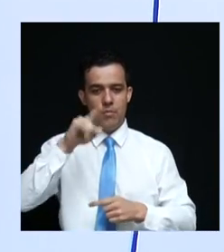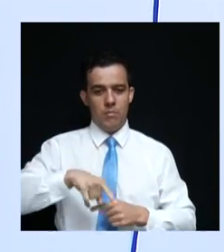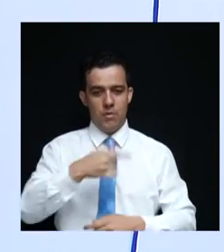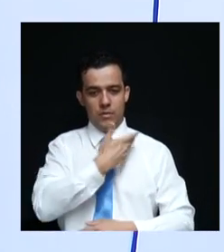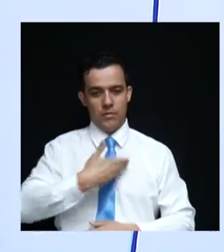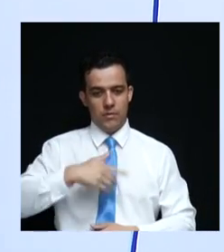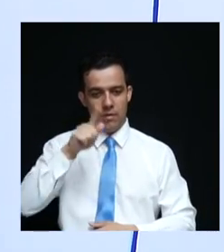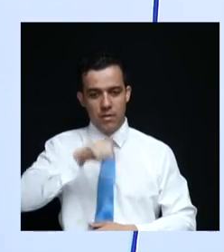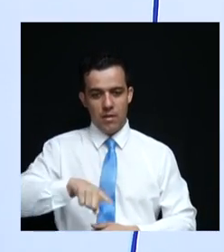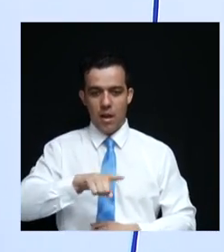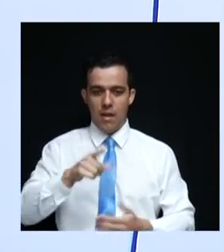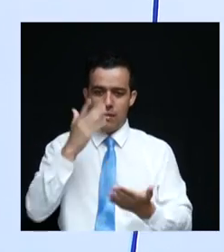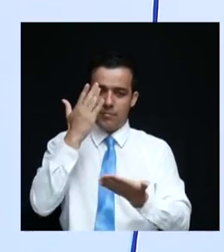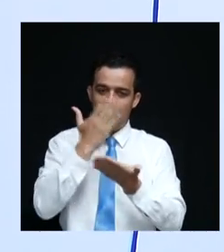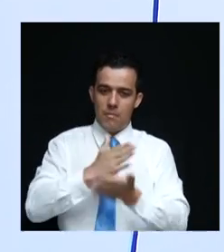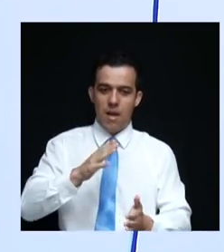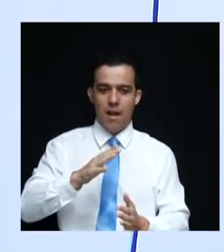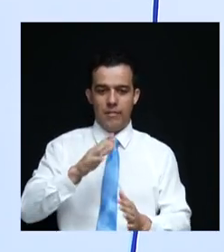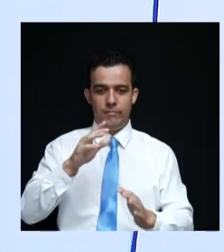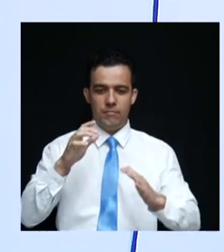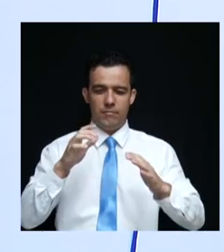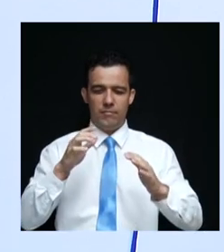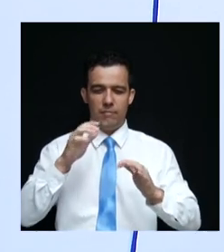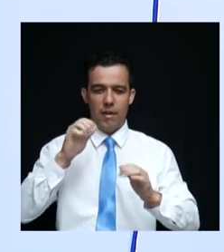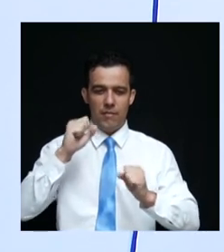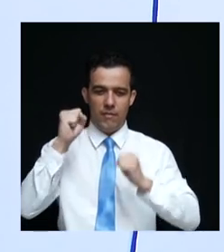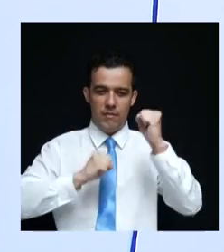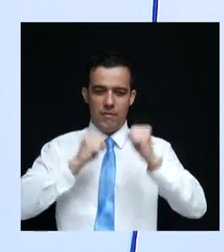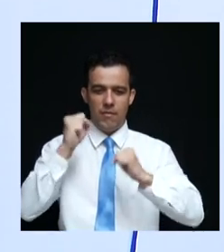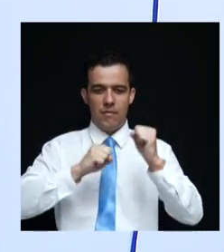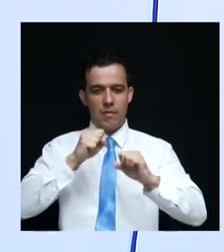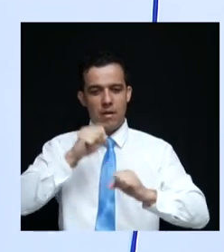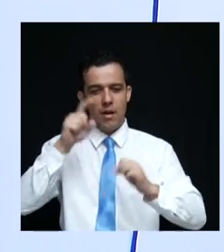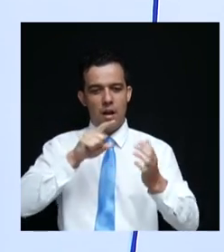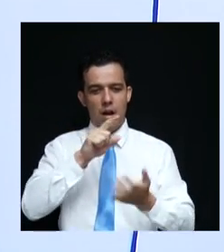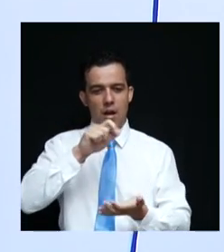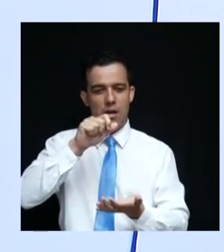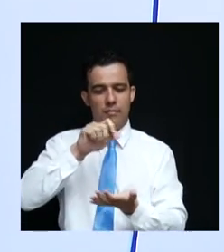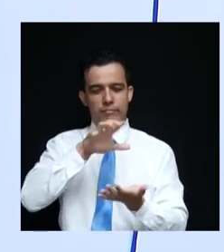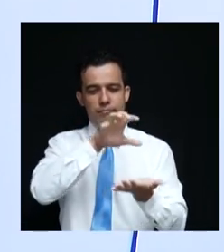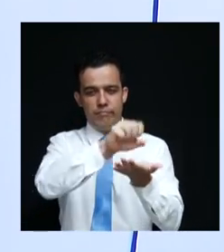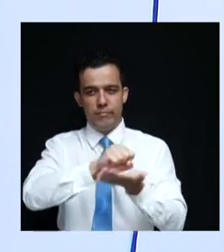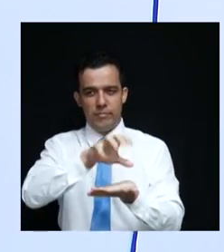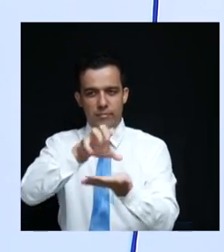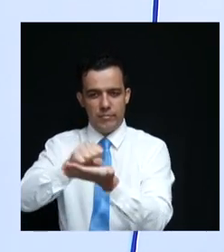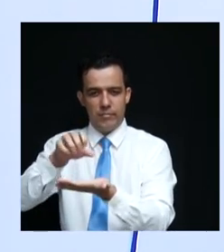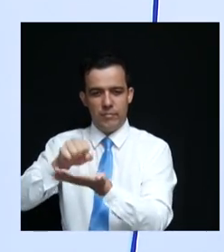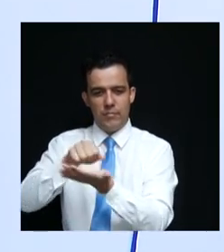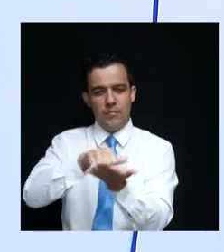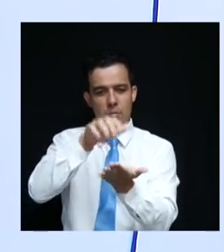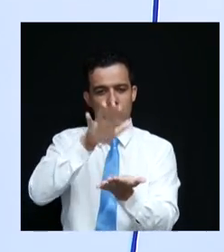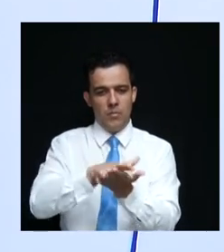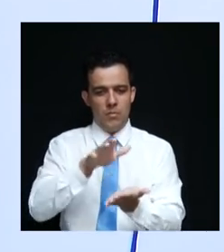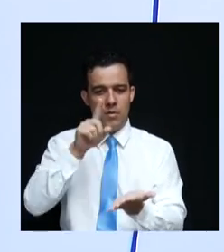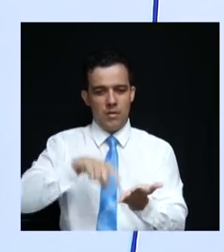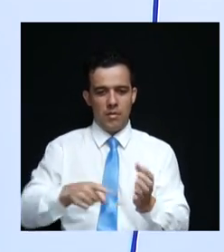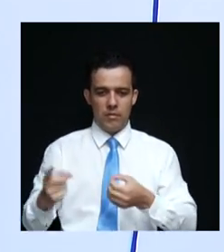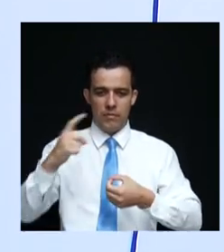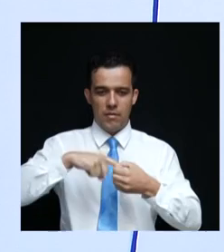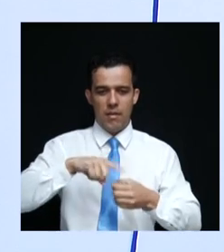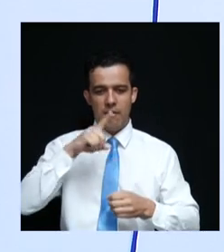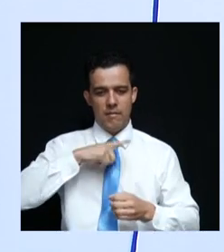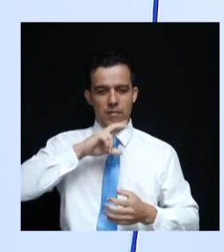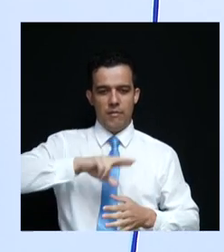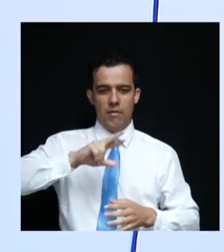acabar com essa fábrica de multas que existe hoje em Goiás. Qualquer cidadão que pega uma rodovia goiana hoje volta para casa com